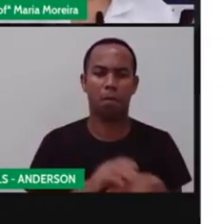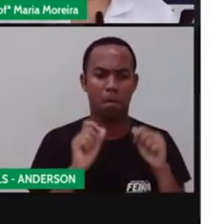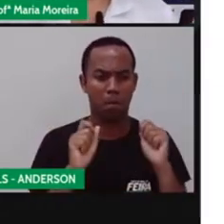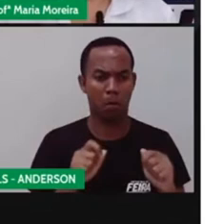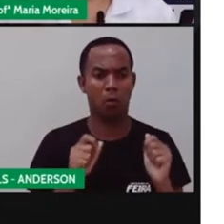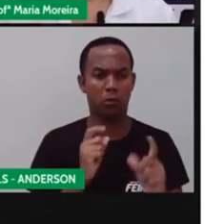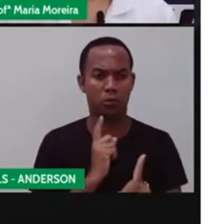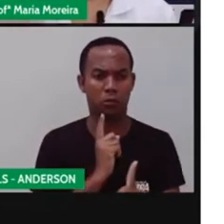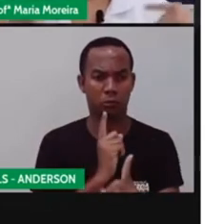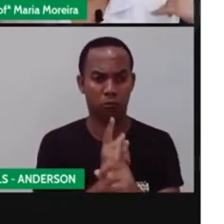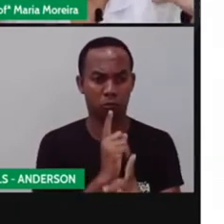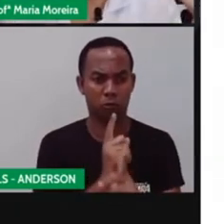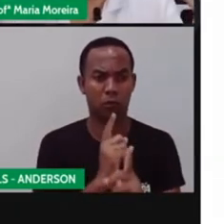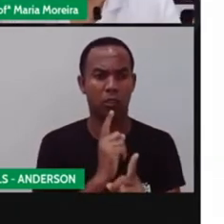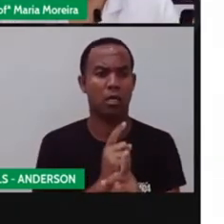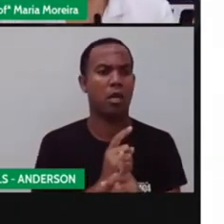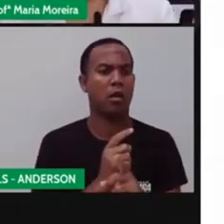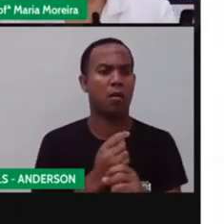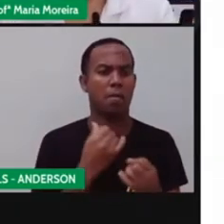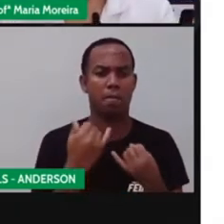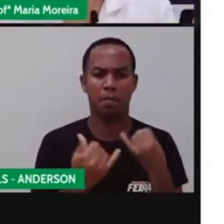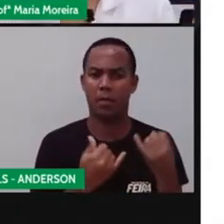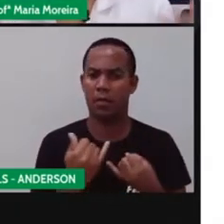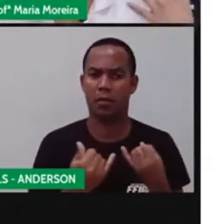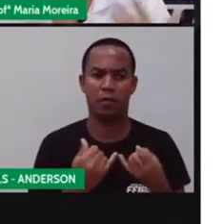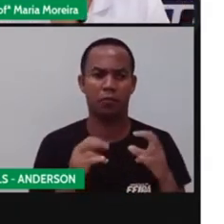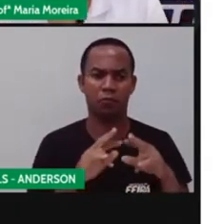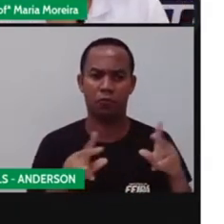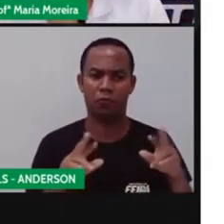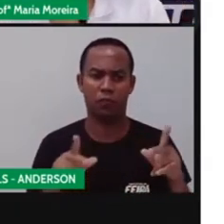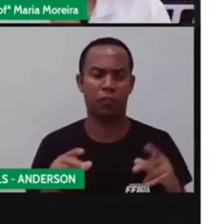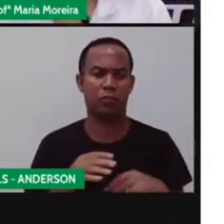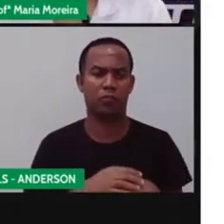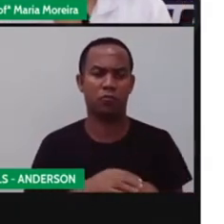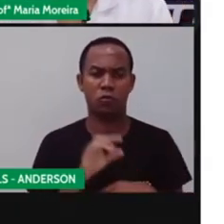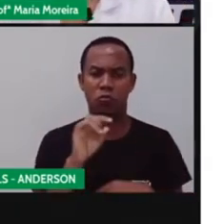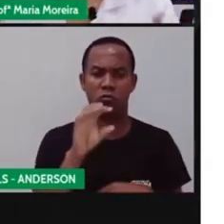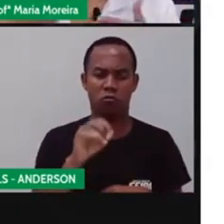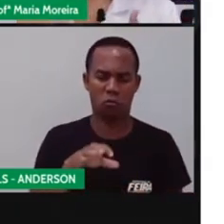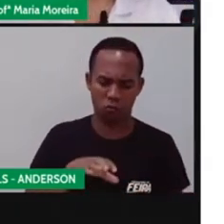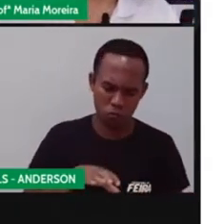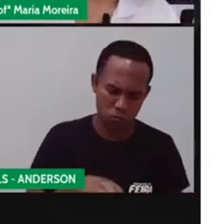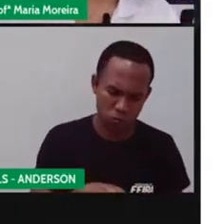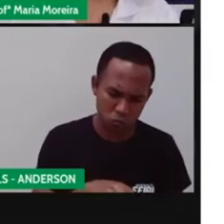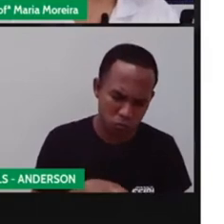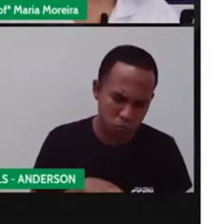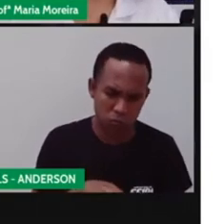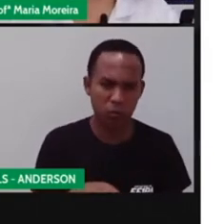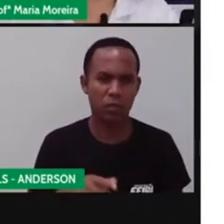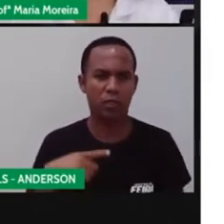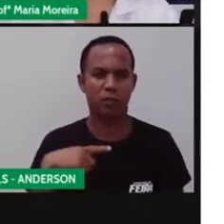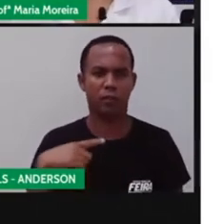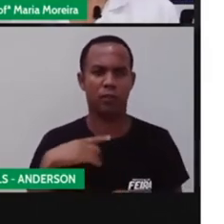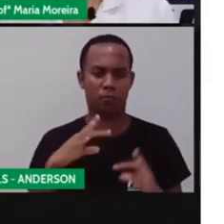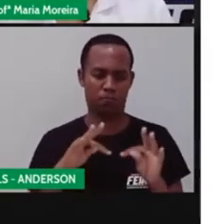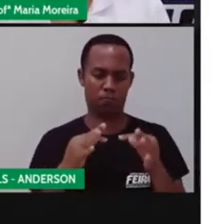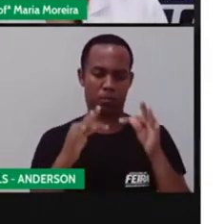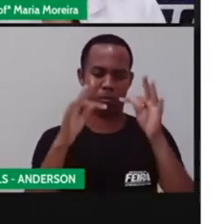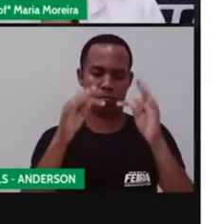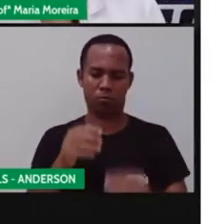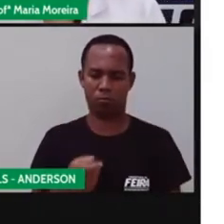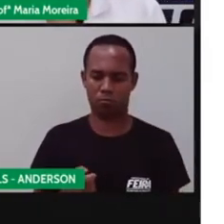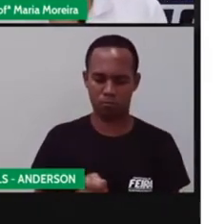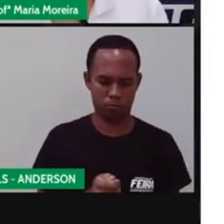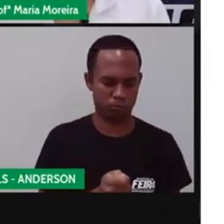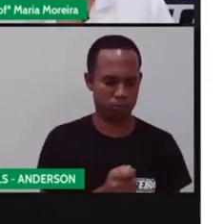encontrar os de madeira, mas também pode encontrar todos esses modernos. Carrinhos que é só empurrar, carrinhos que vão ter controle remoto, ainda